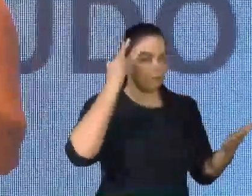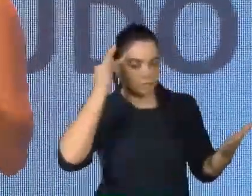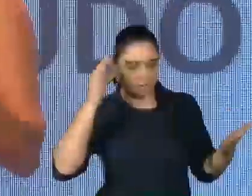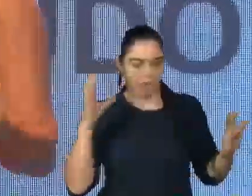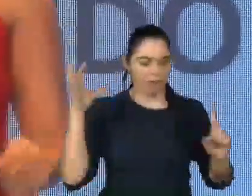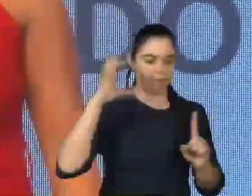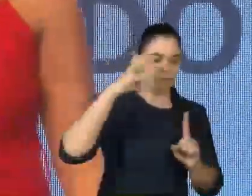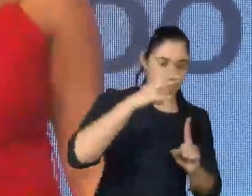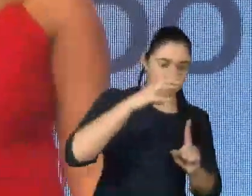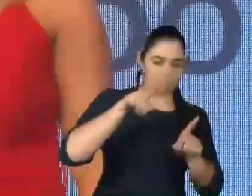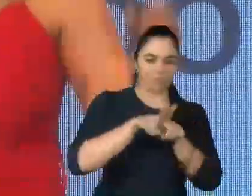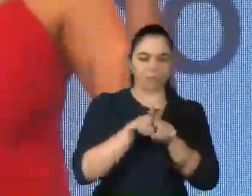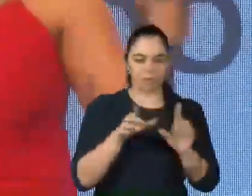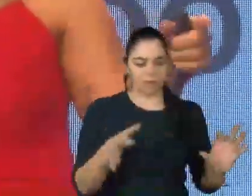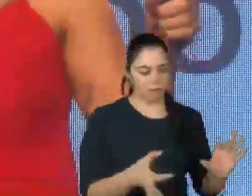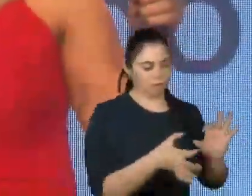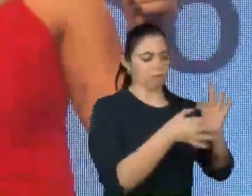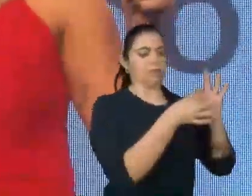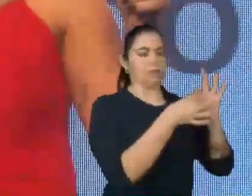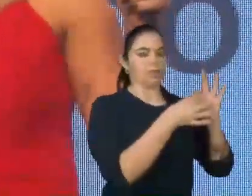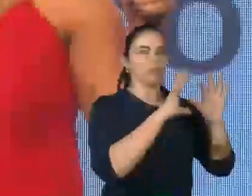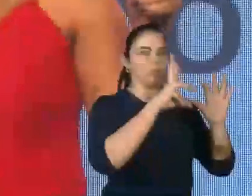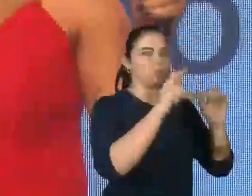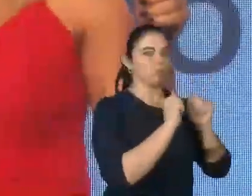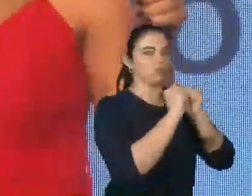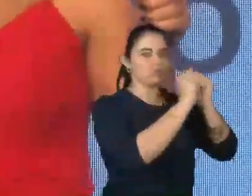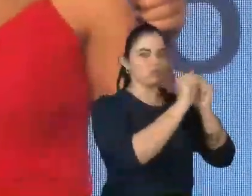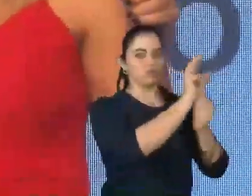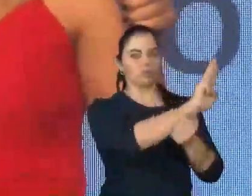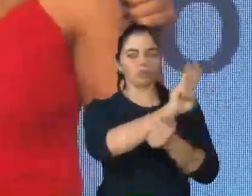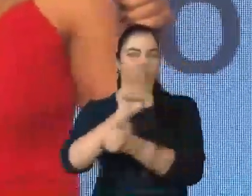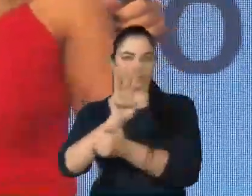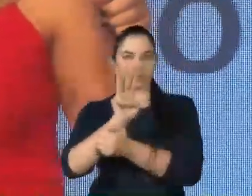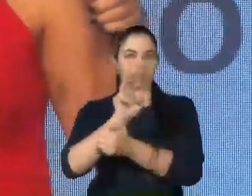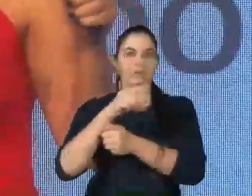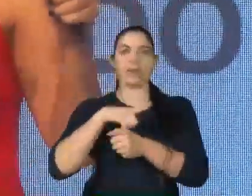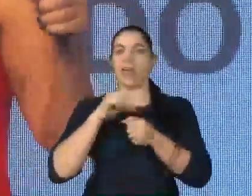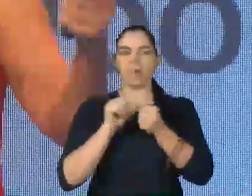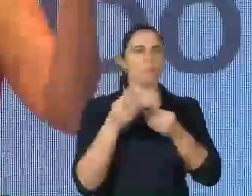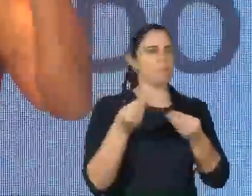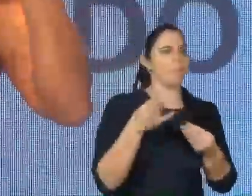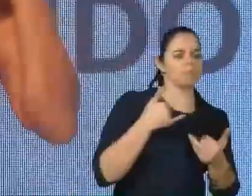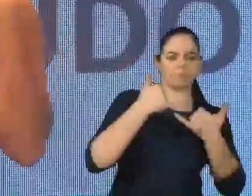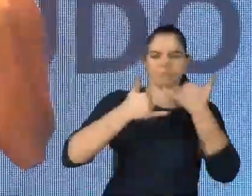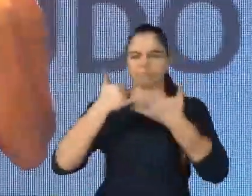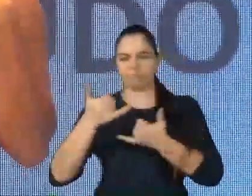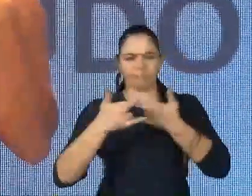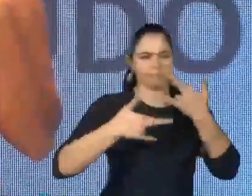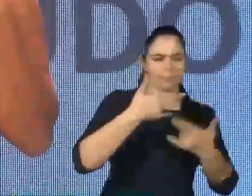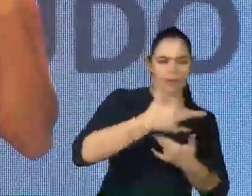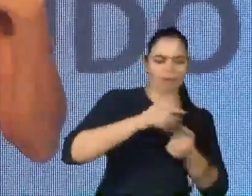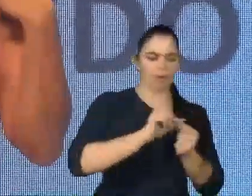intervenções e eles colocam, eles hospedam isso nesse site. Esse site, ele é totalmente interativo. Então, o profissional, ele